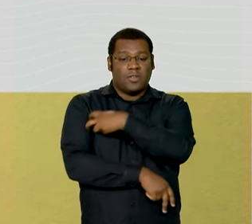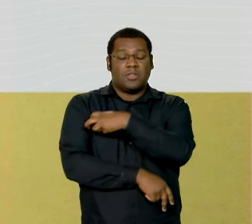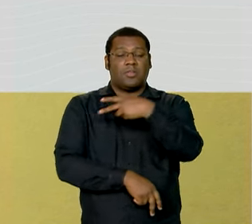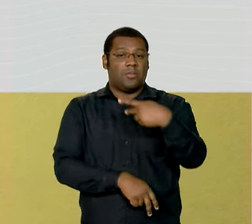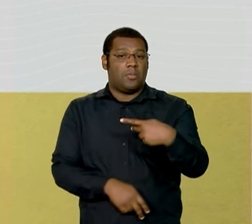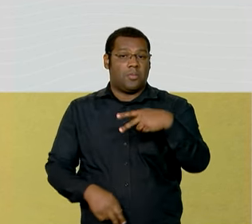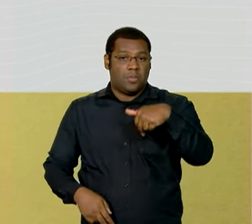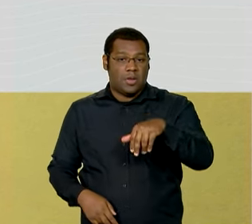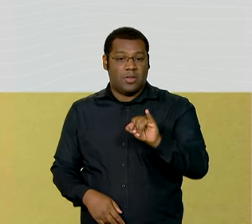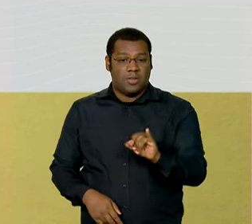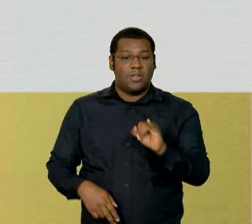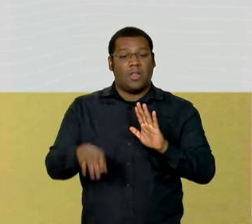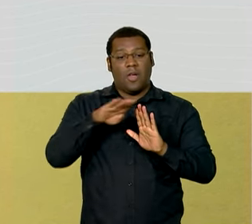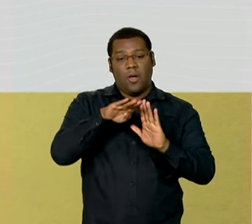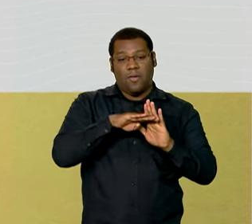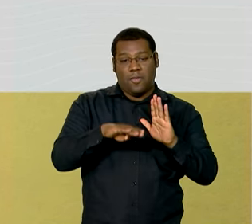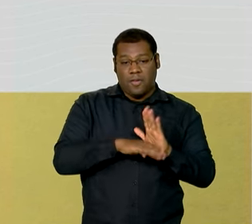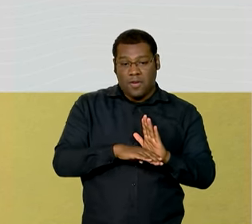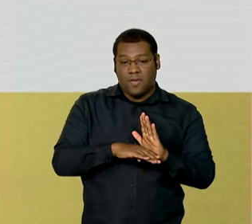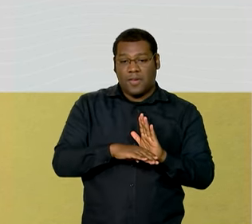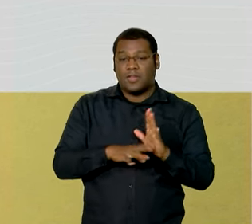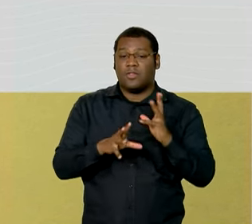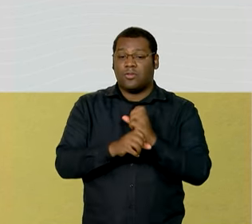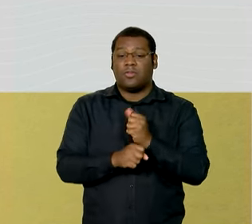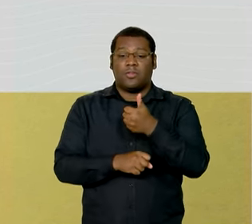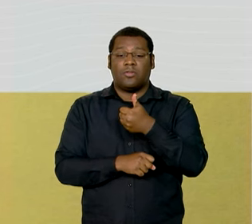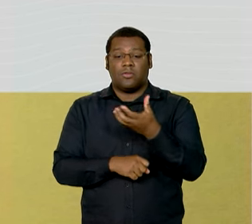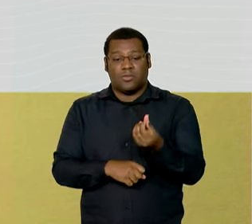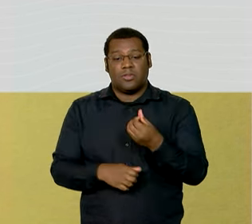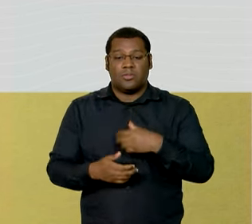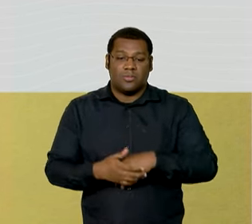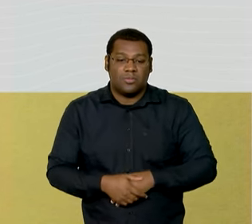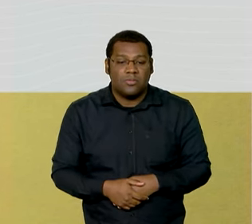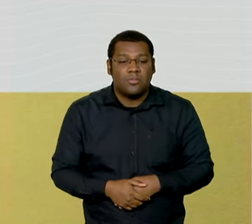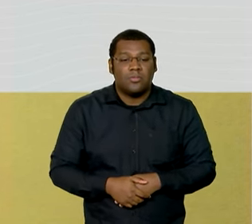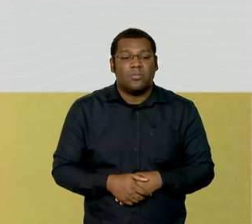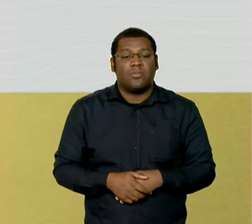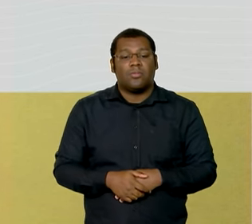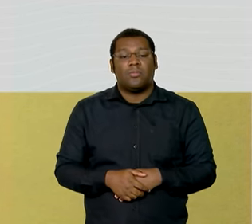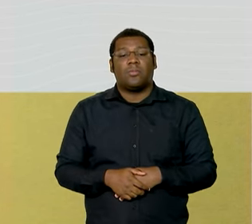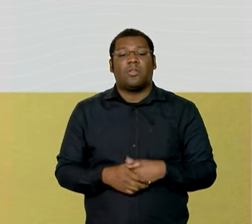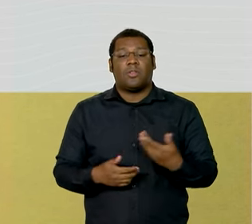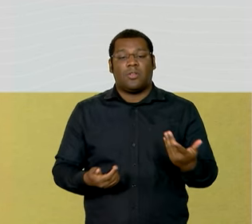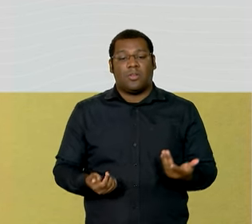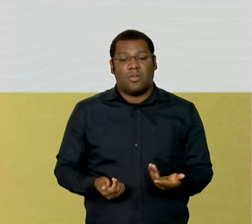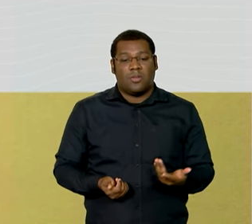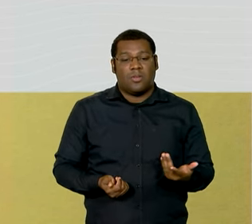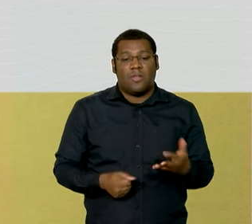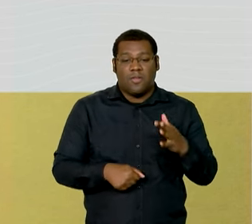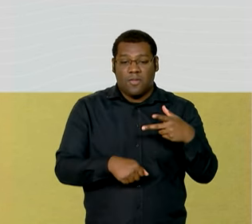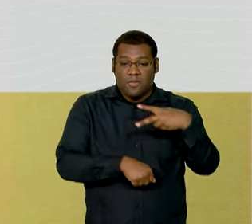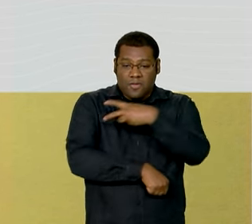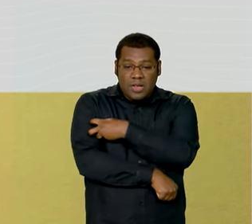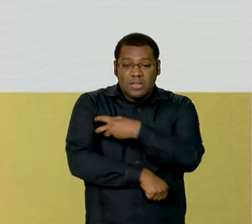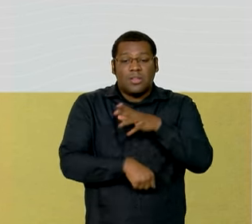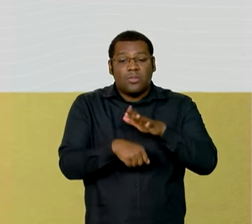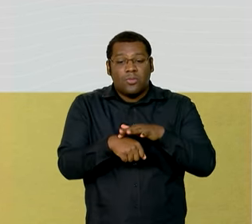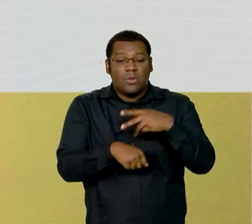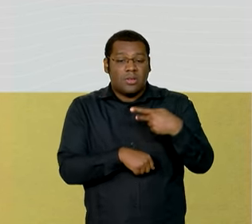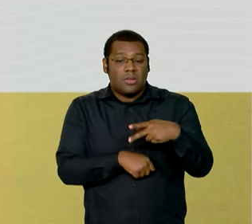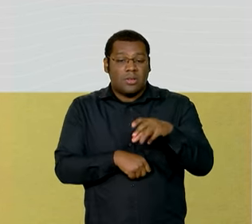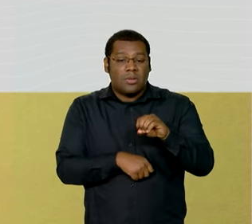Entre as vacinas que apresentaram recuperação na cobertura estão poliomielite, pentavalente,